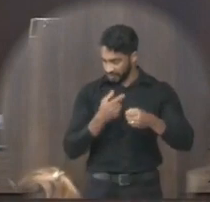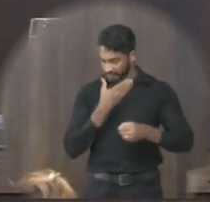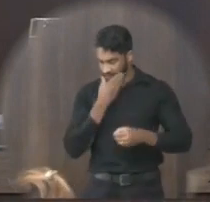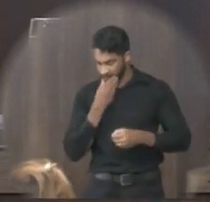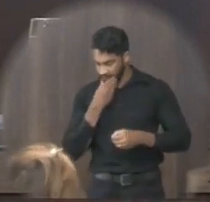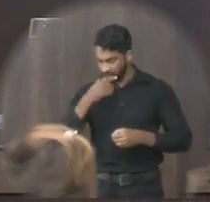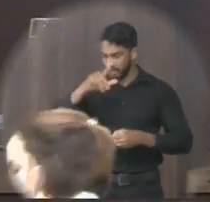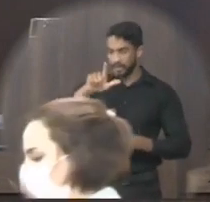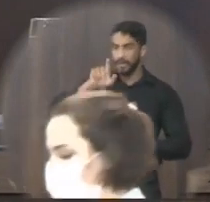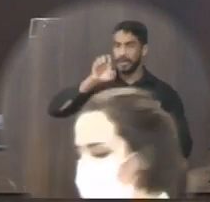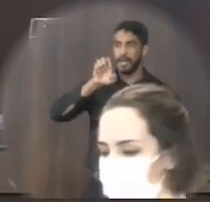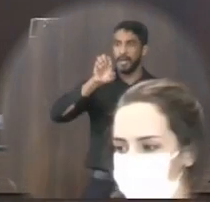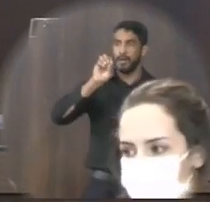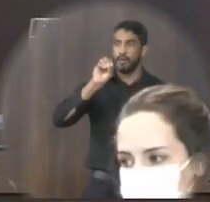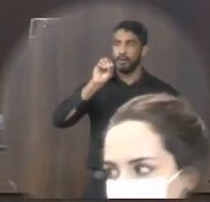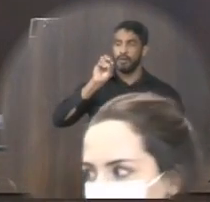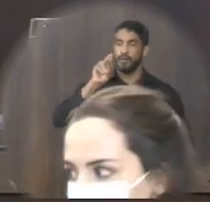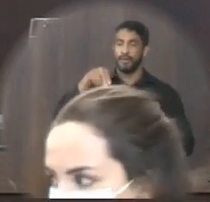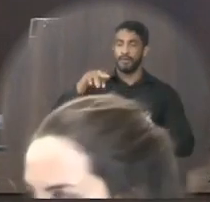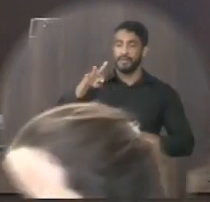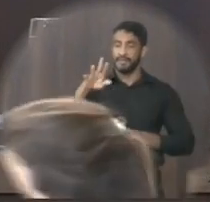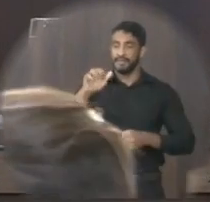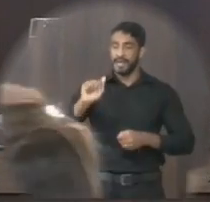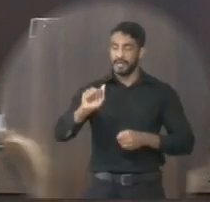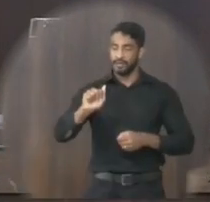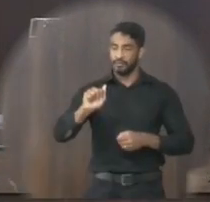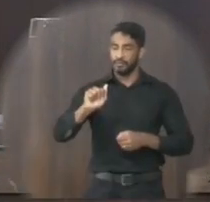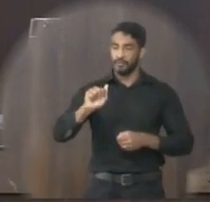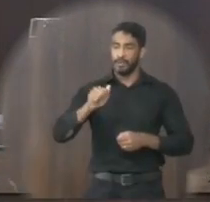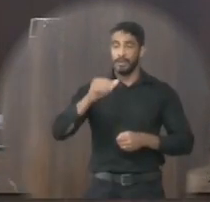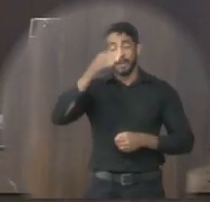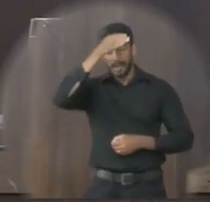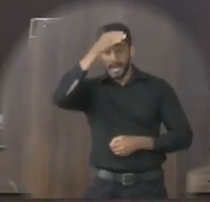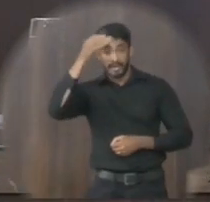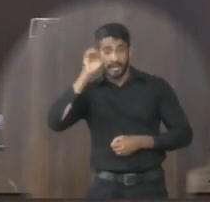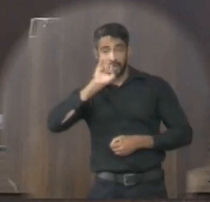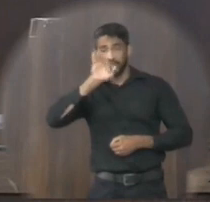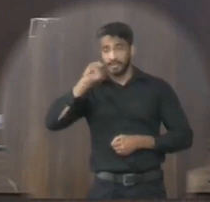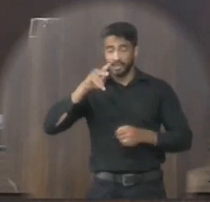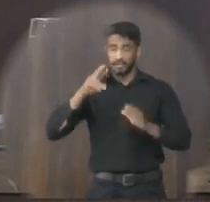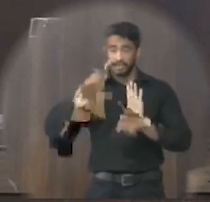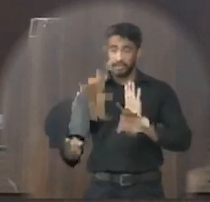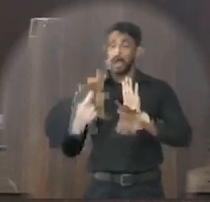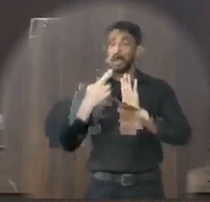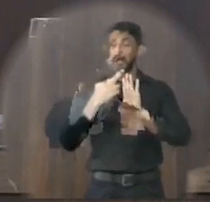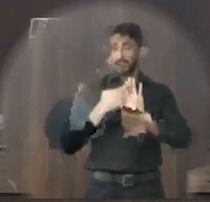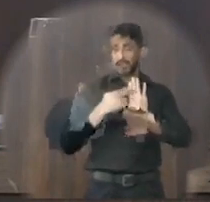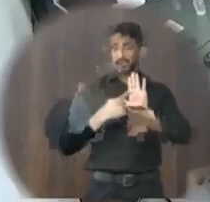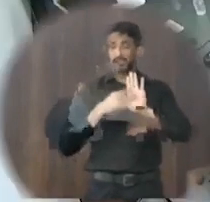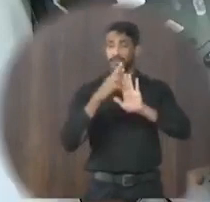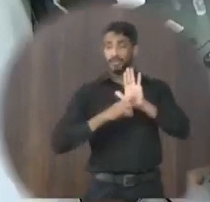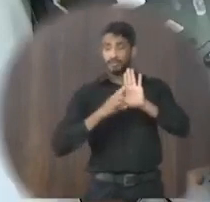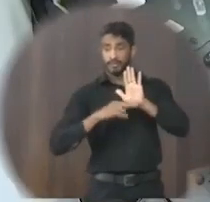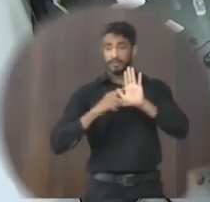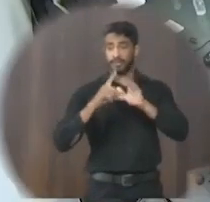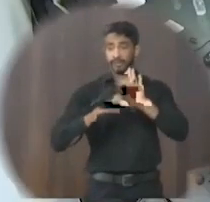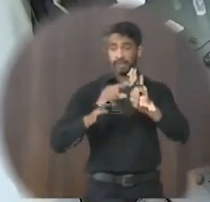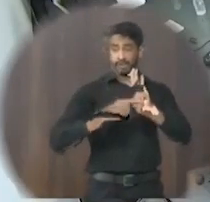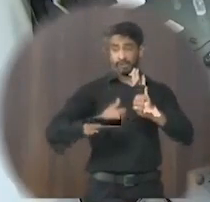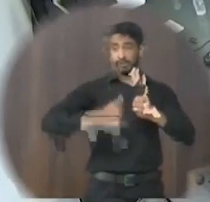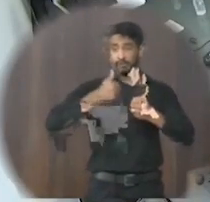Leonardo Ismael Pratas A Câmara Municipal de Janaúba por seu representante aprova a seguinte resolução Artigo 1º